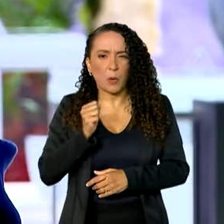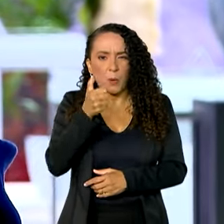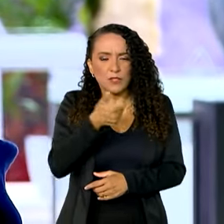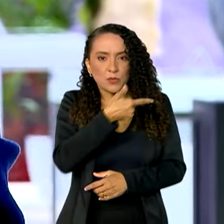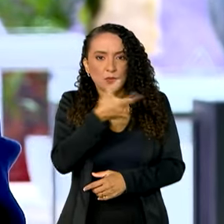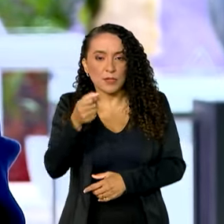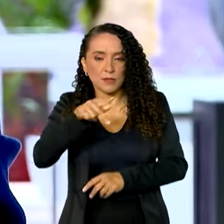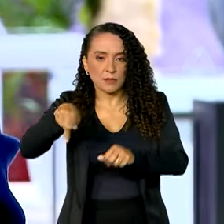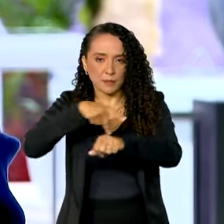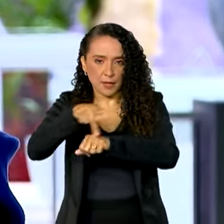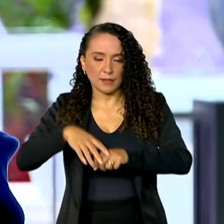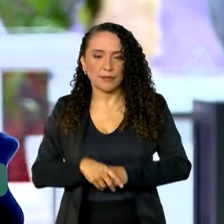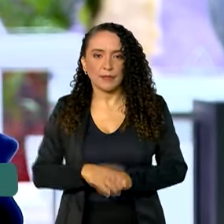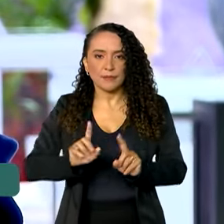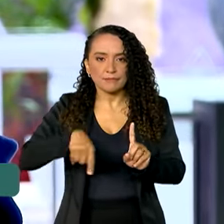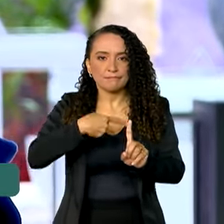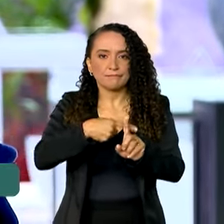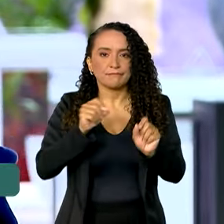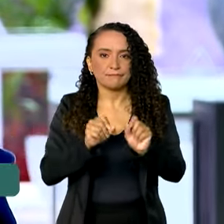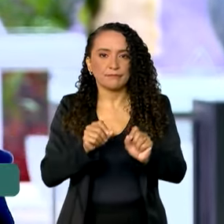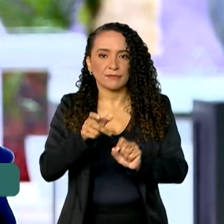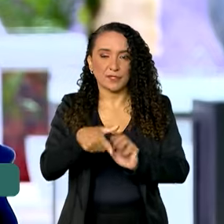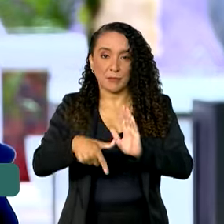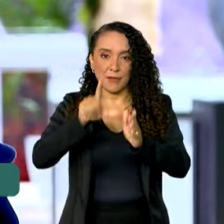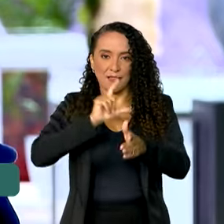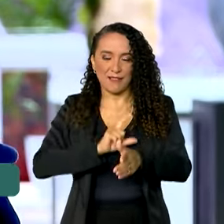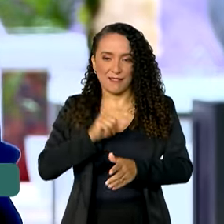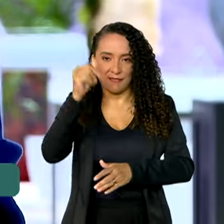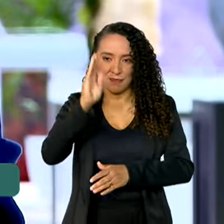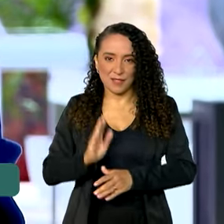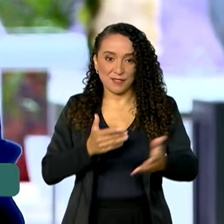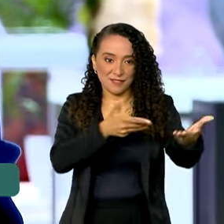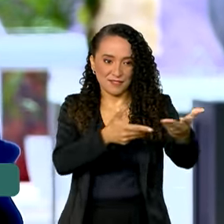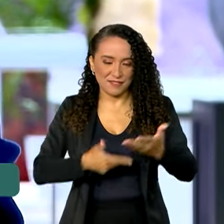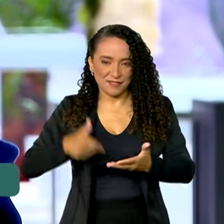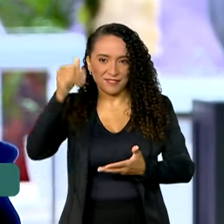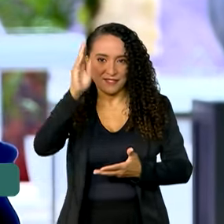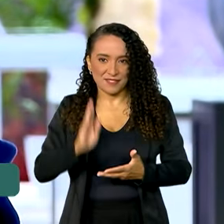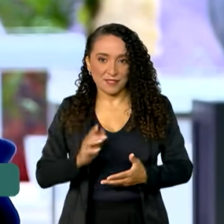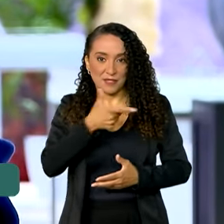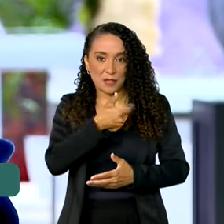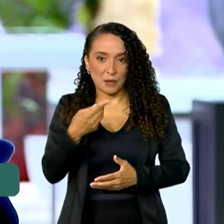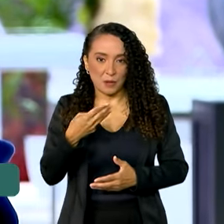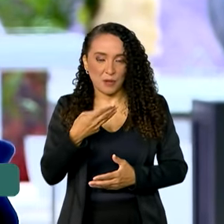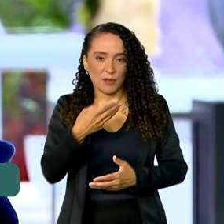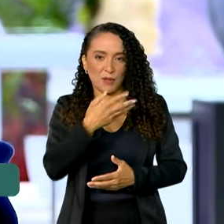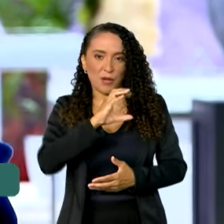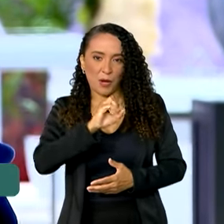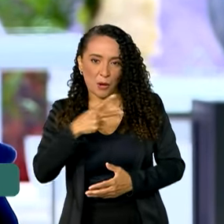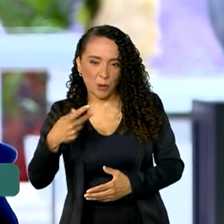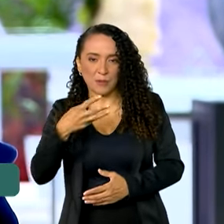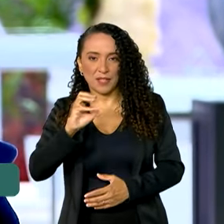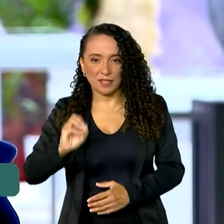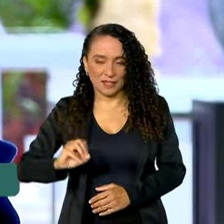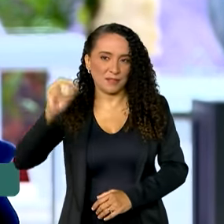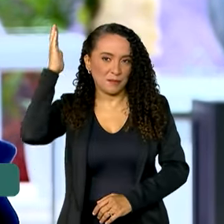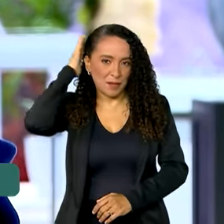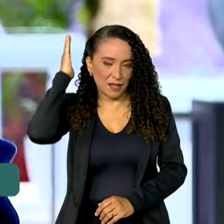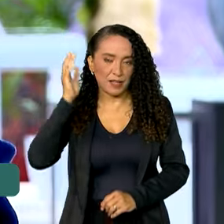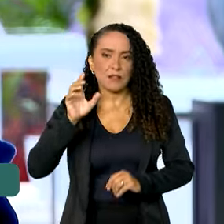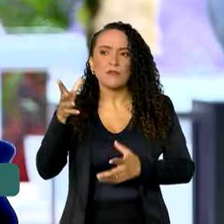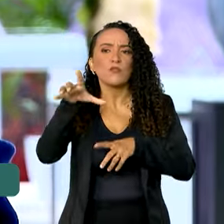países. Além de futuro anfitrião da COP30 em Belém, o Brasil foi escolhido pela competência da